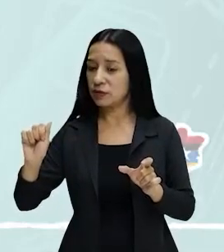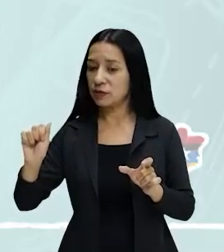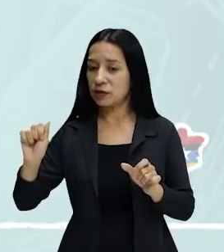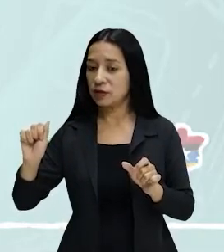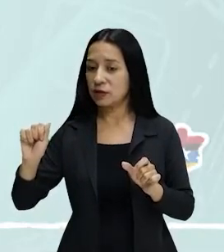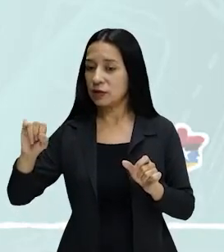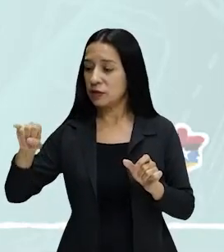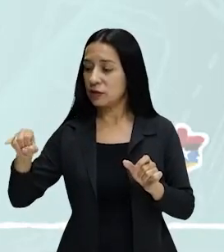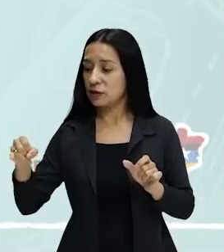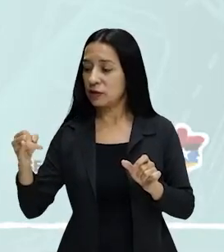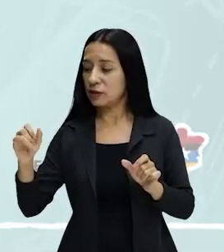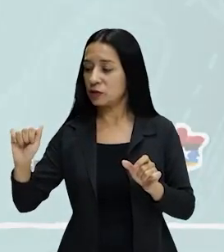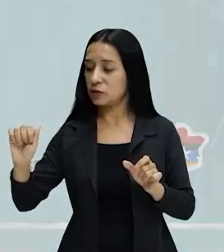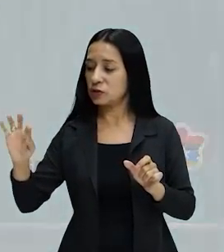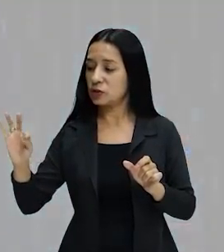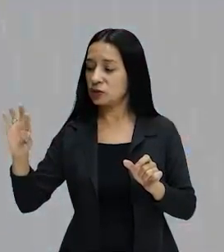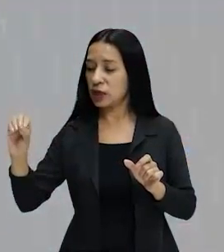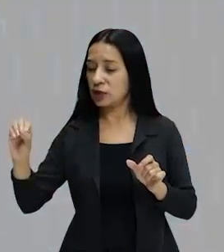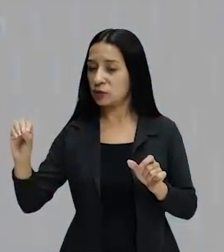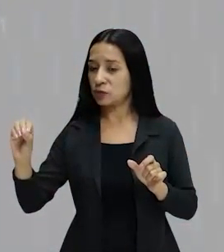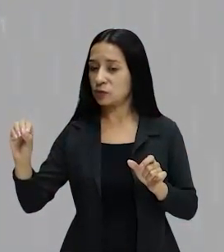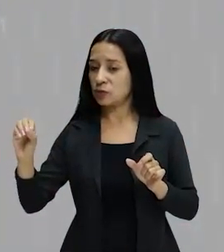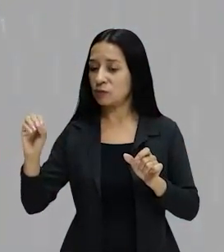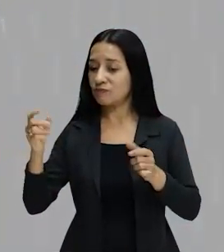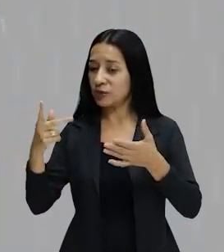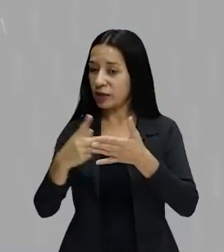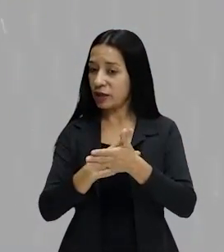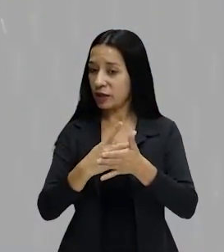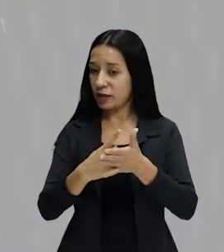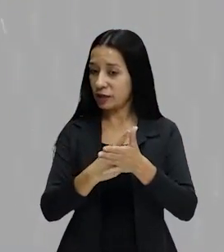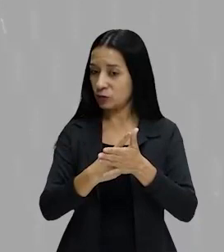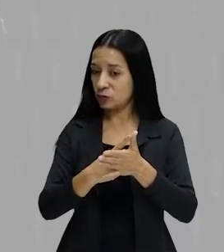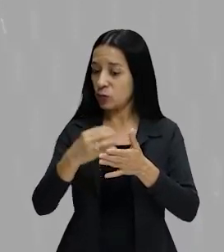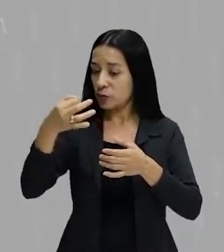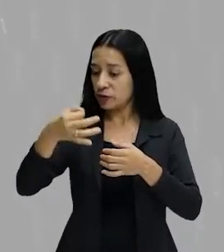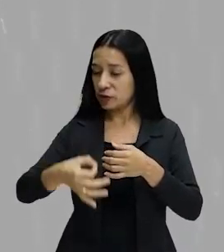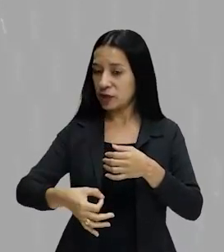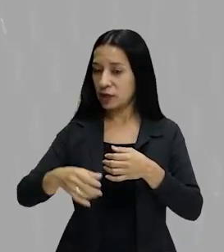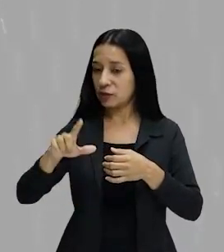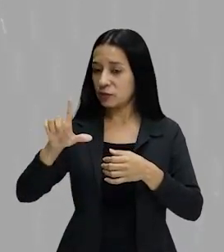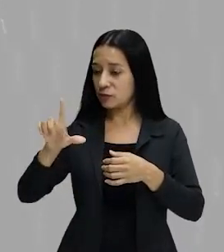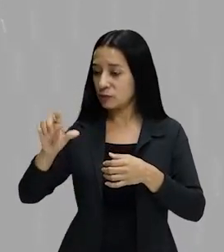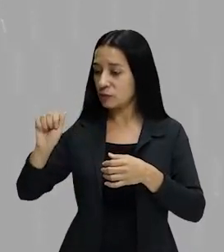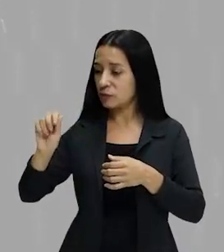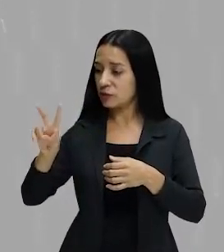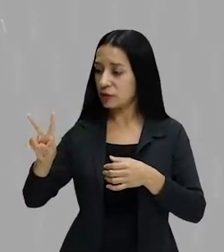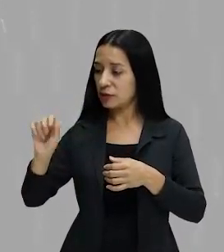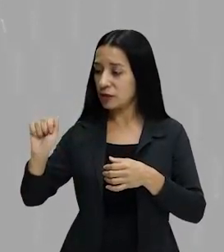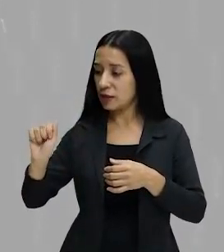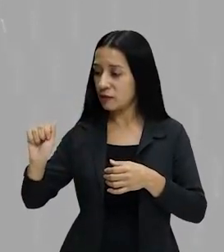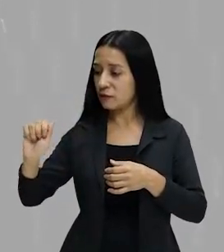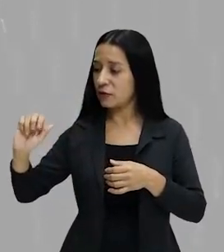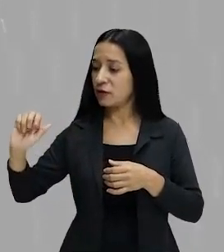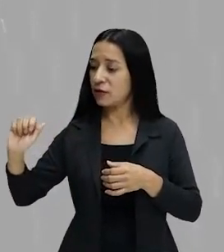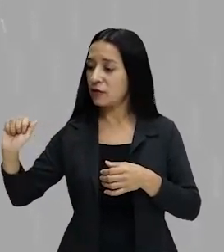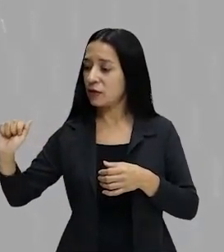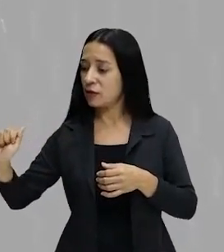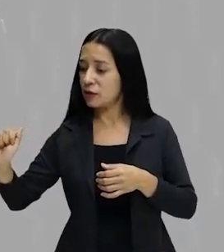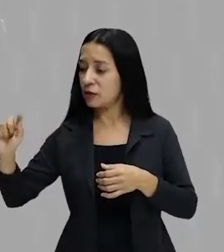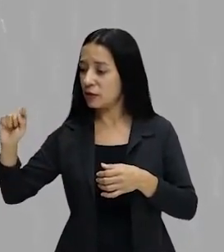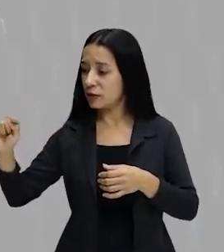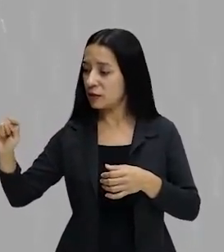Craseado antes da palavra jato. Então, o certo seria operação lava-a-jato com a crase lá no A.